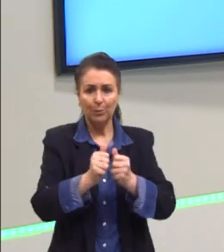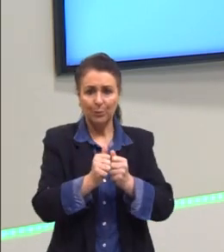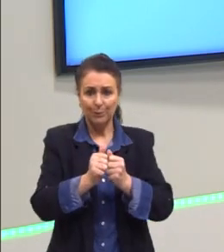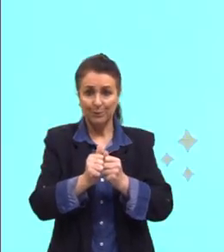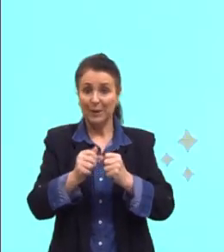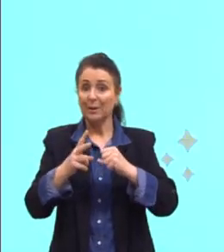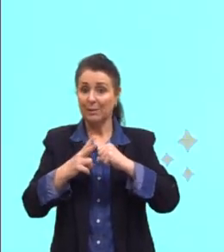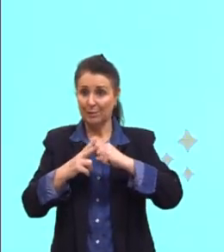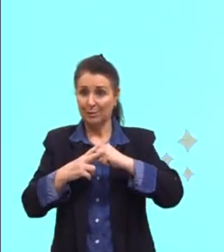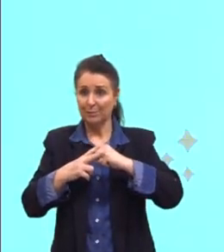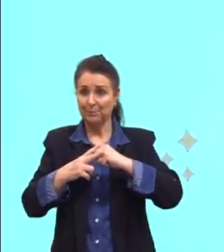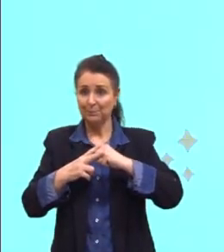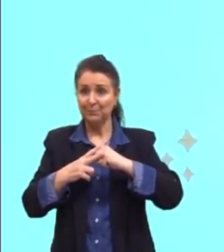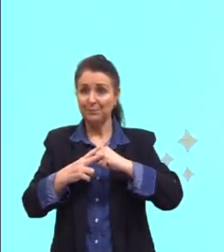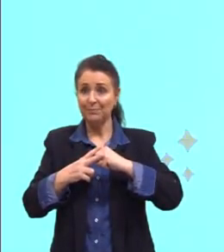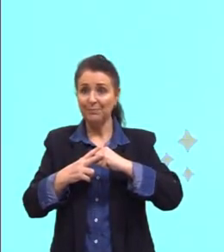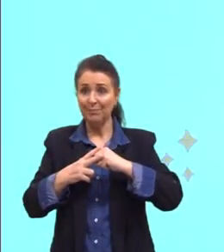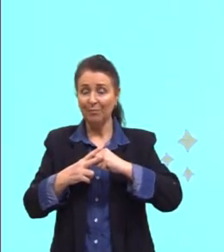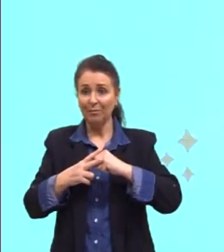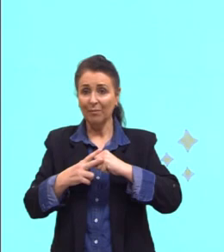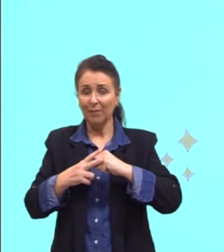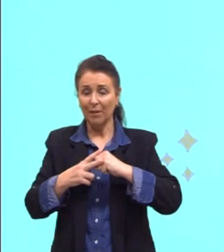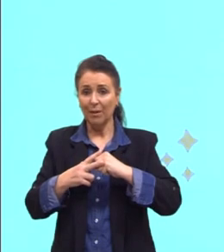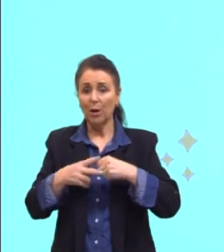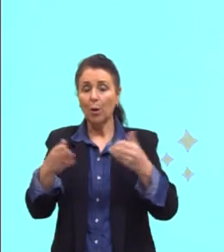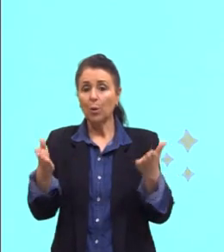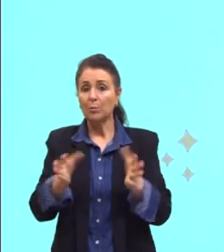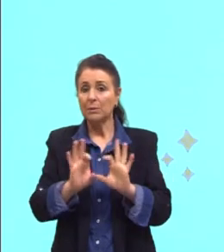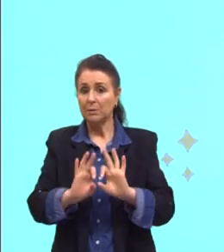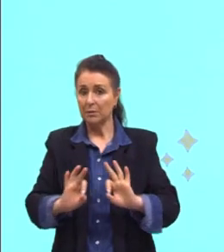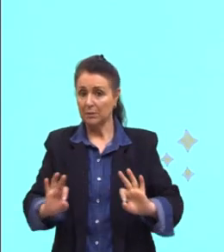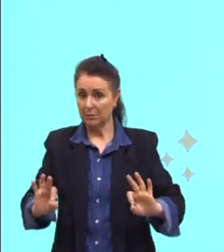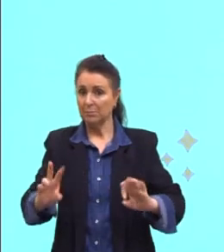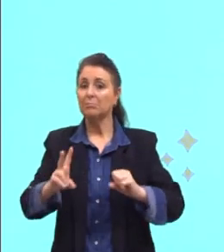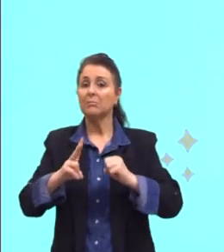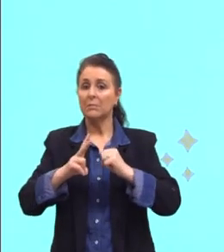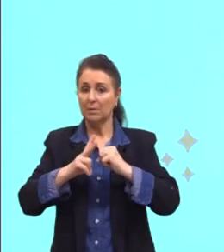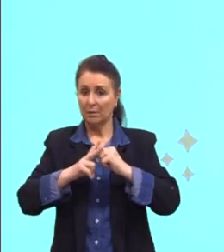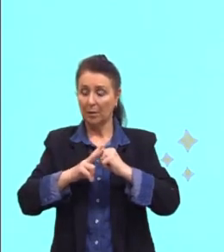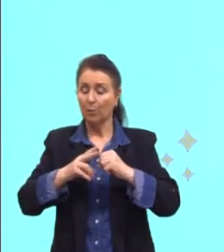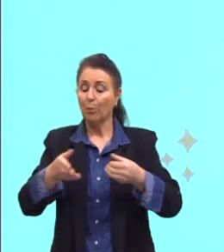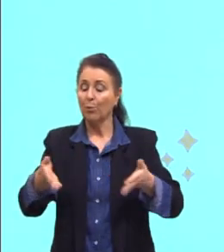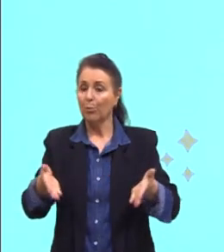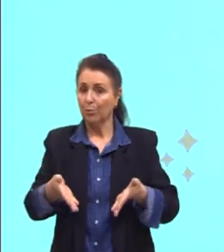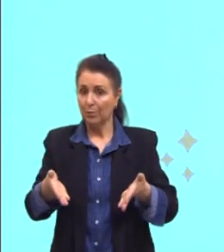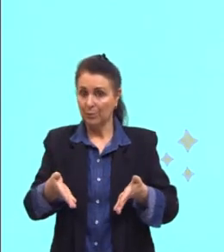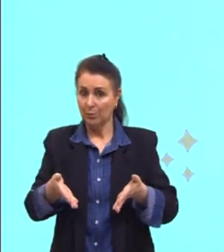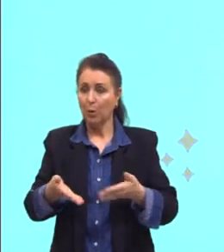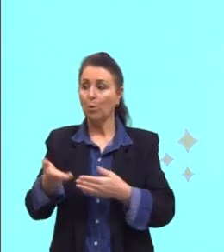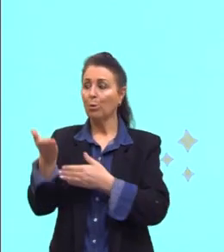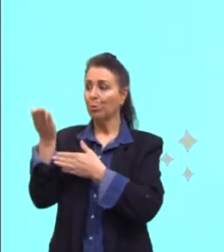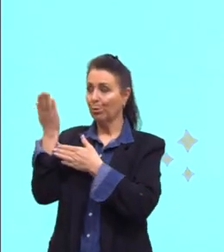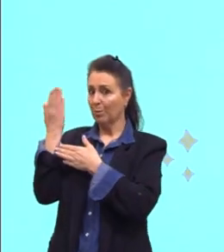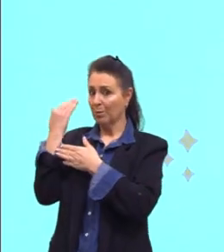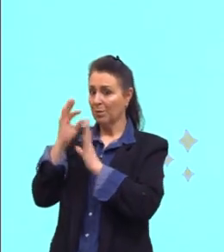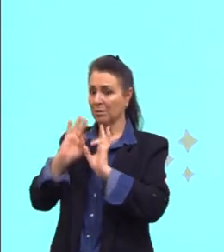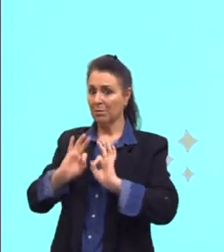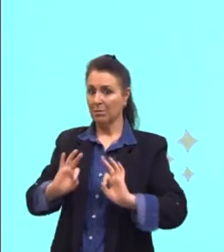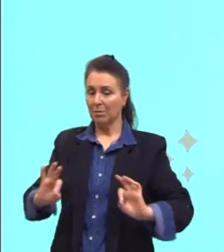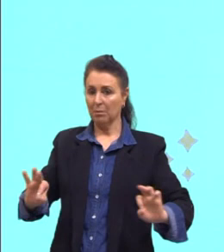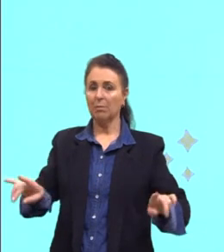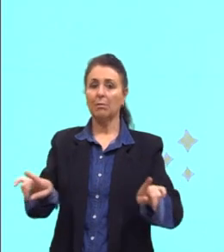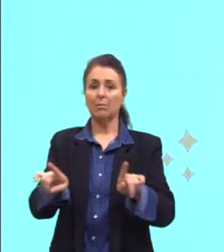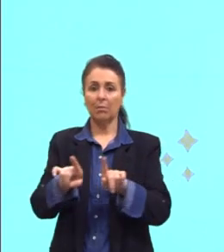Então, olha só. No presente simples, o meu verbo to be aparece no presente. No passado simples, ele